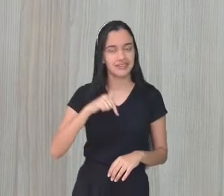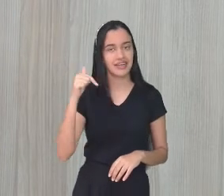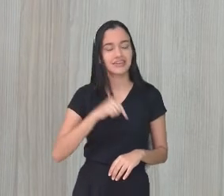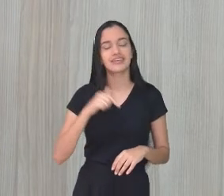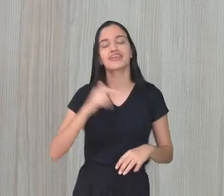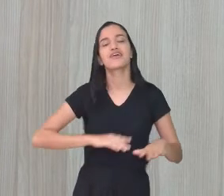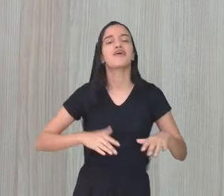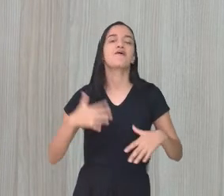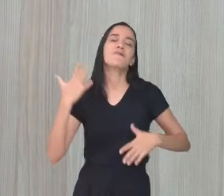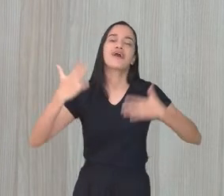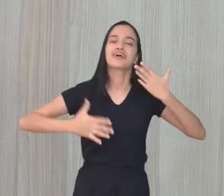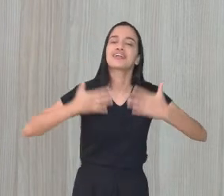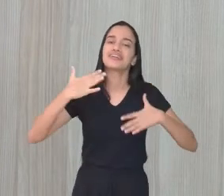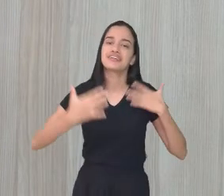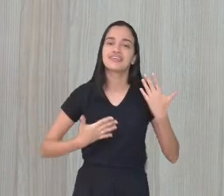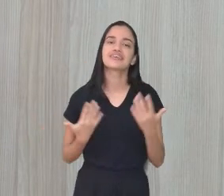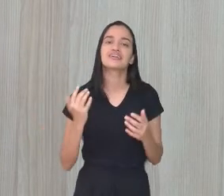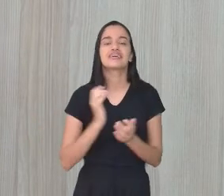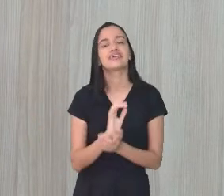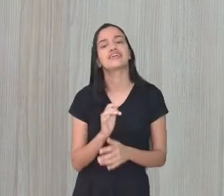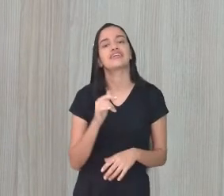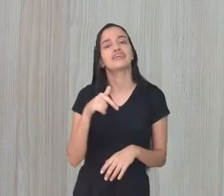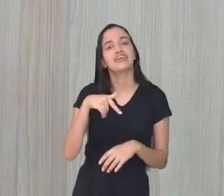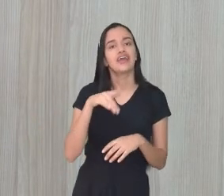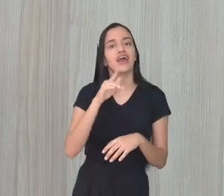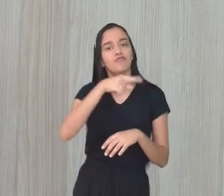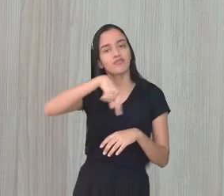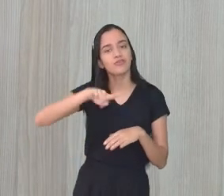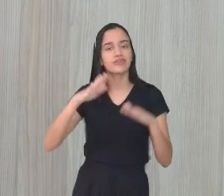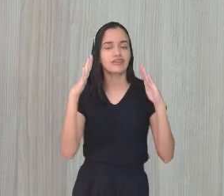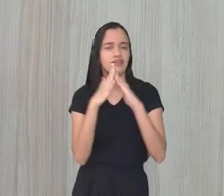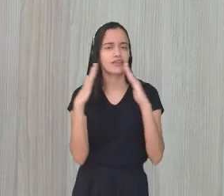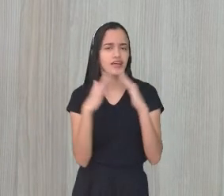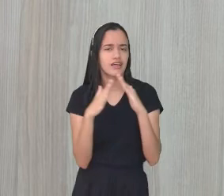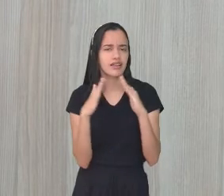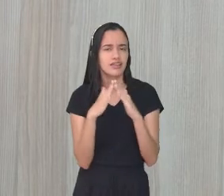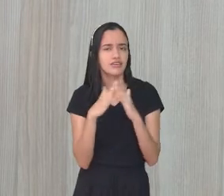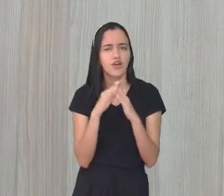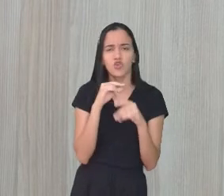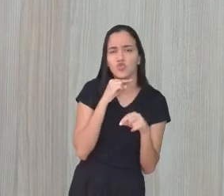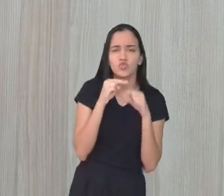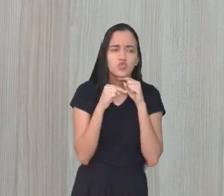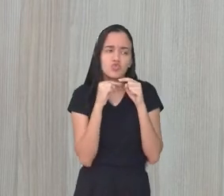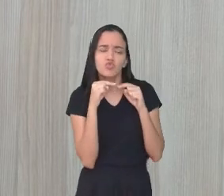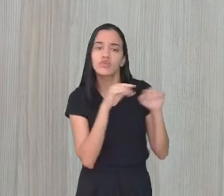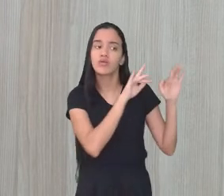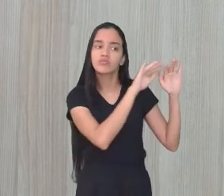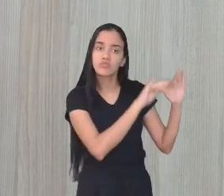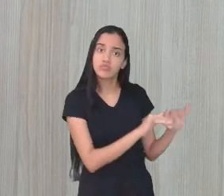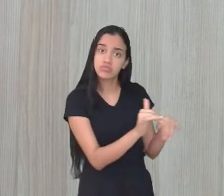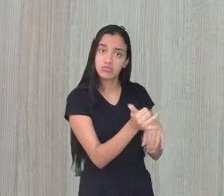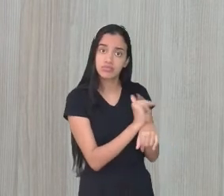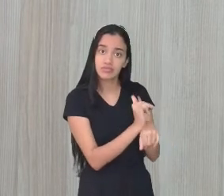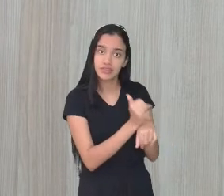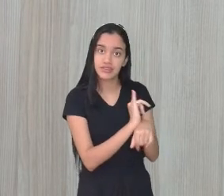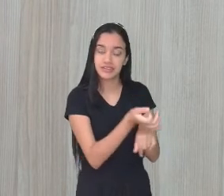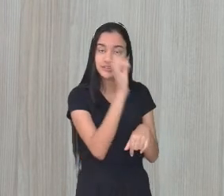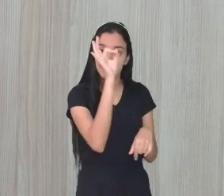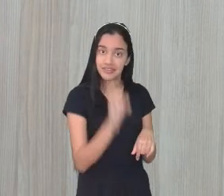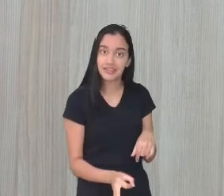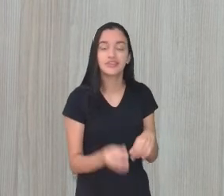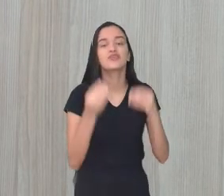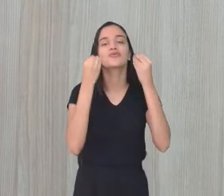alegria conversar com vocês aí em casa. Espero que vocês tenham gostado. Qualquer dúvida, vocês sempre podem deixar lá nos comentários do YouTube, tá certo?